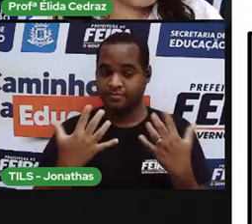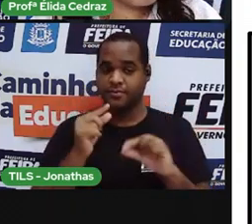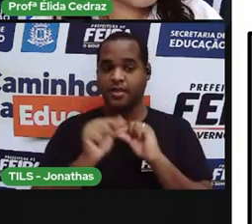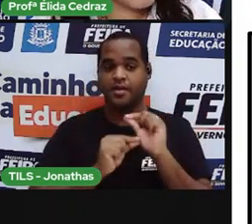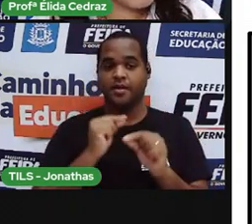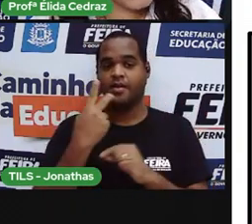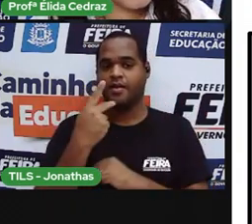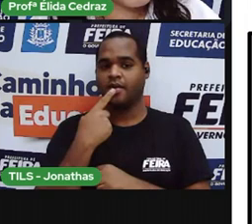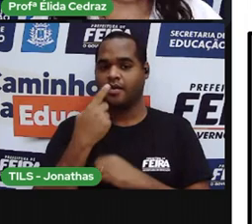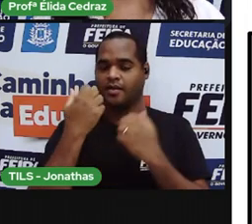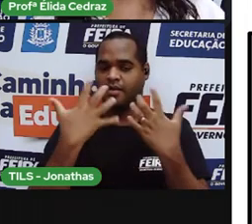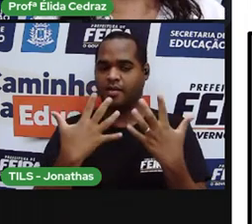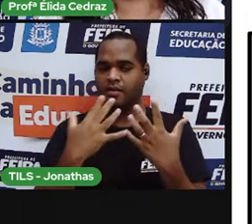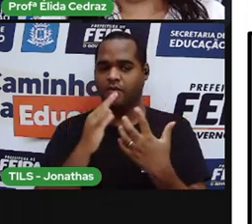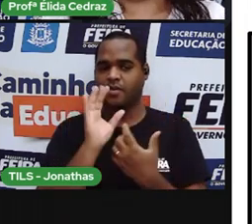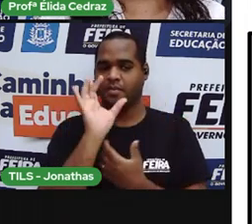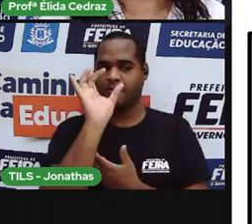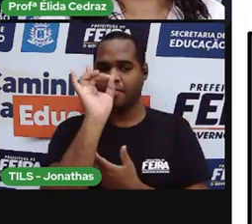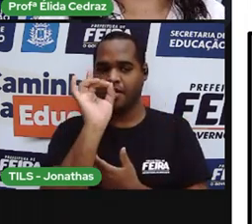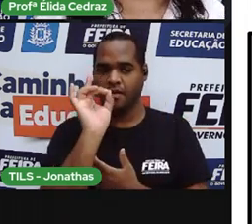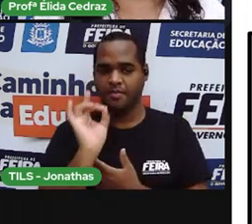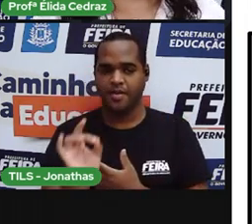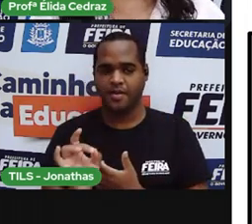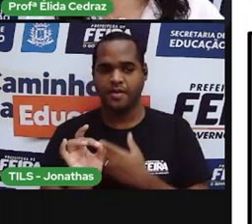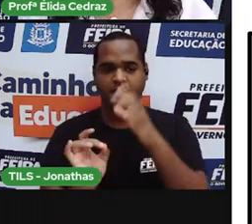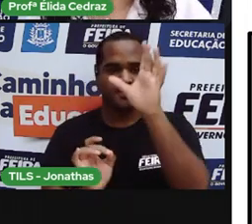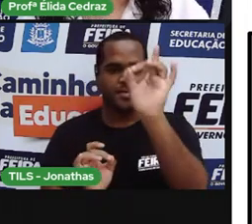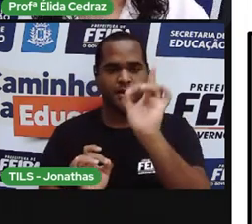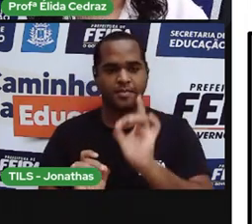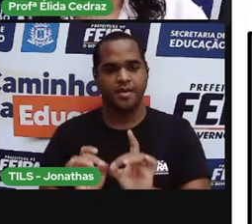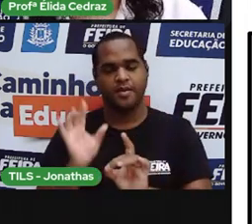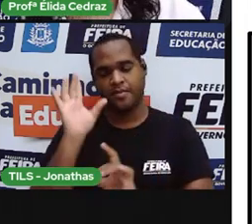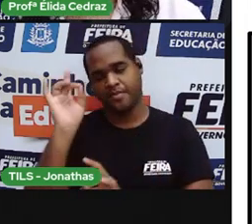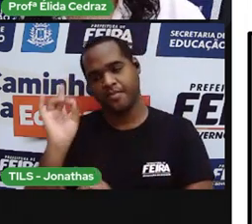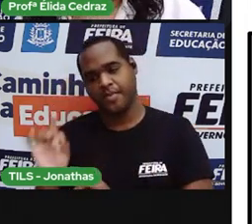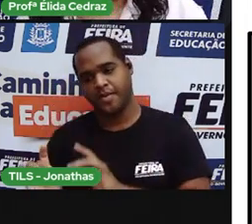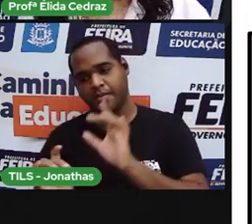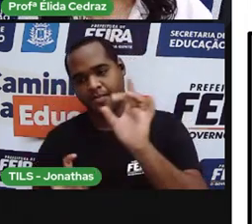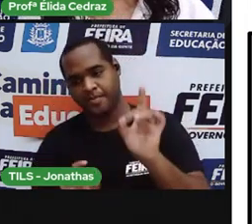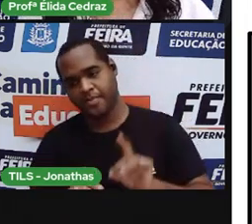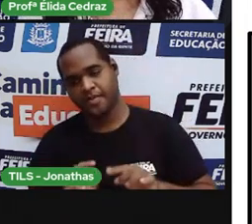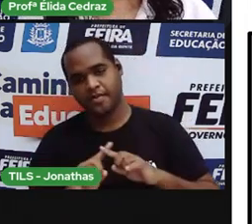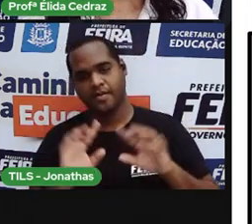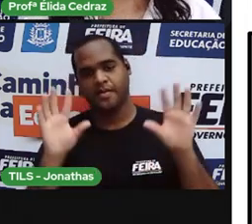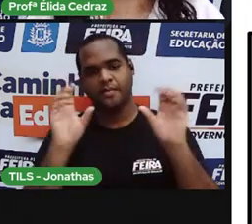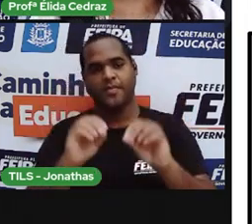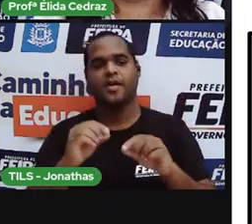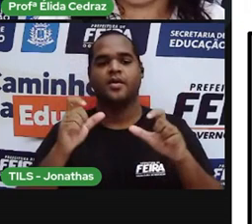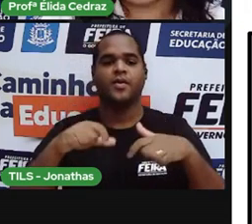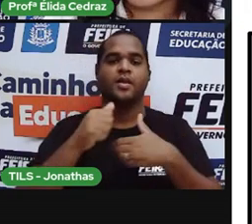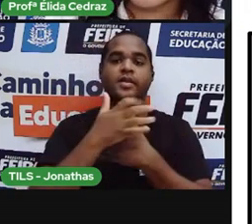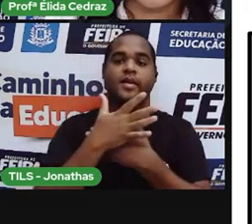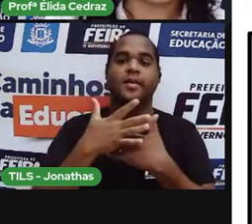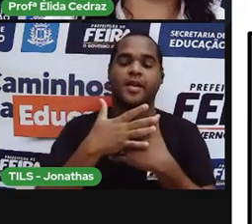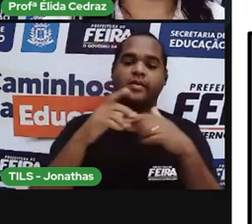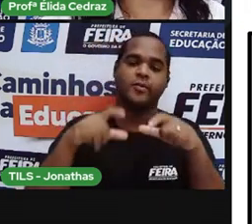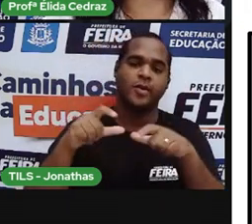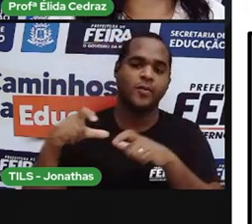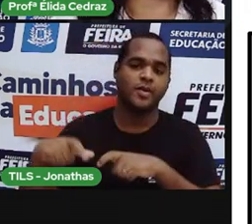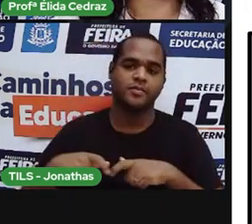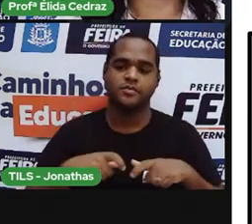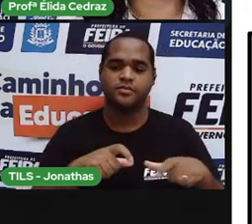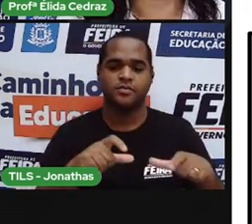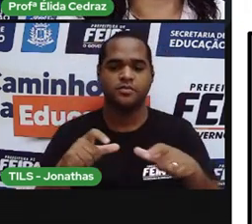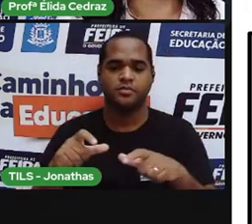e vamos encaixar aqui. Qual você acha que trabalha na cidade? E qual você acha